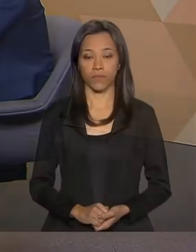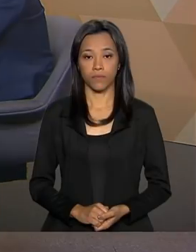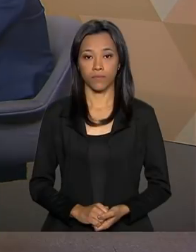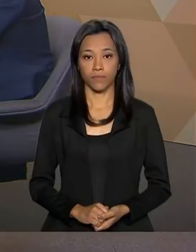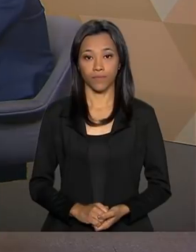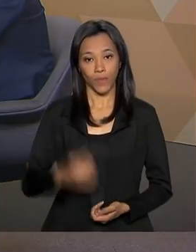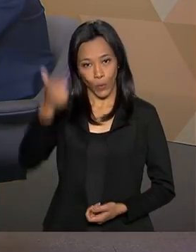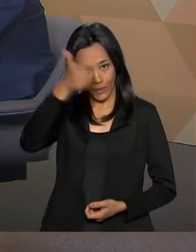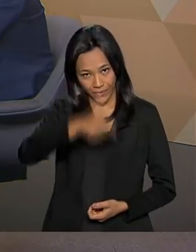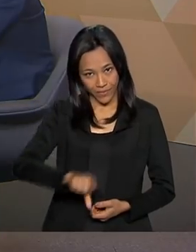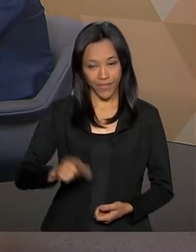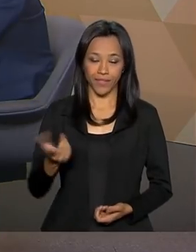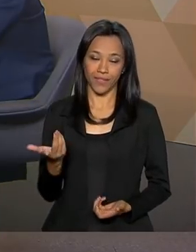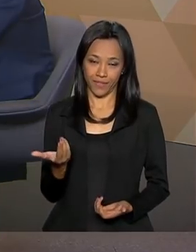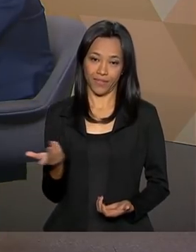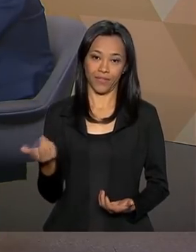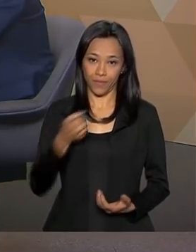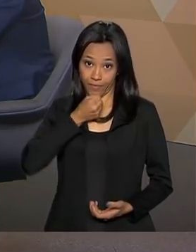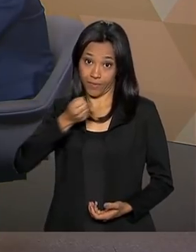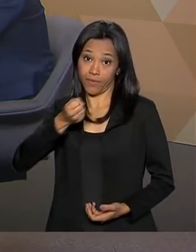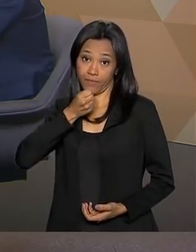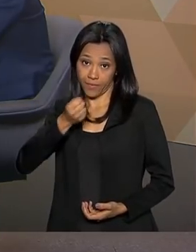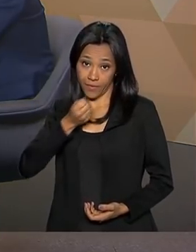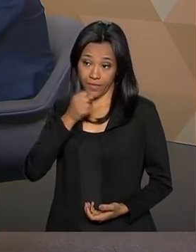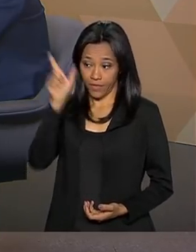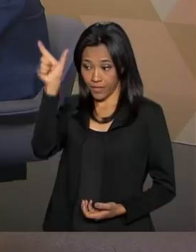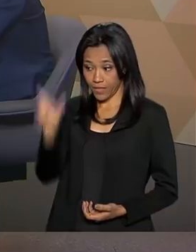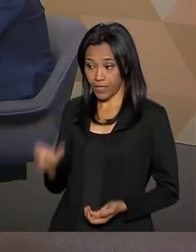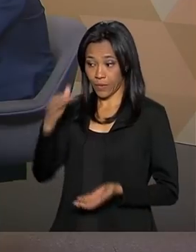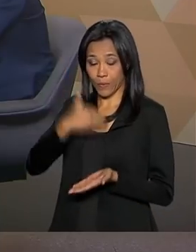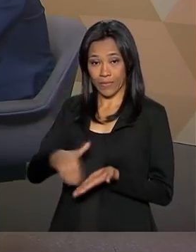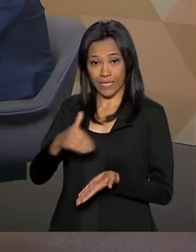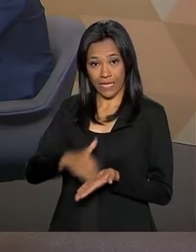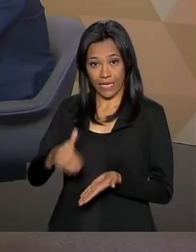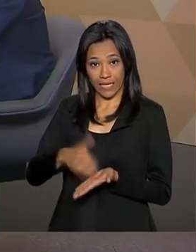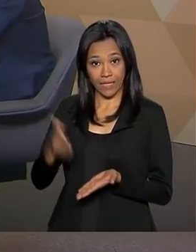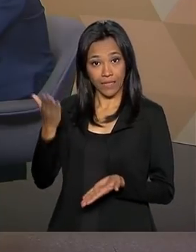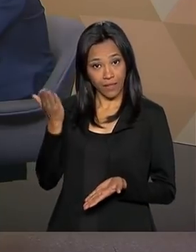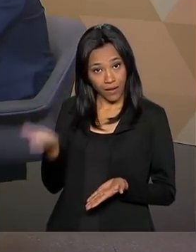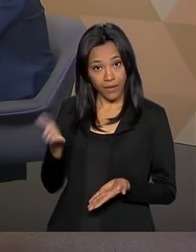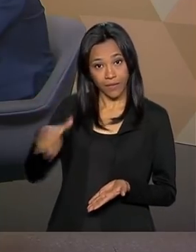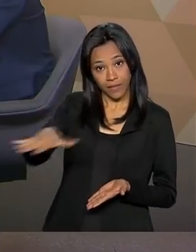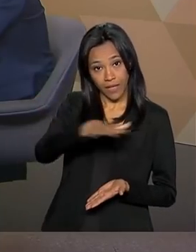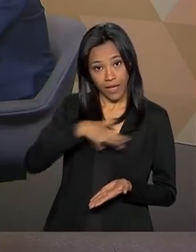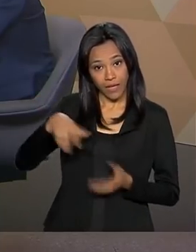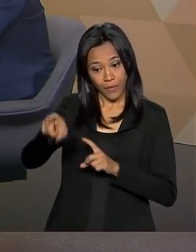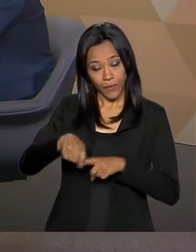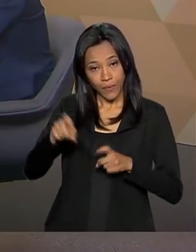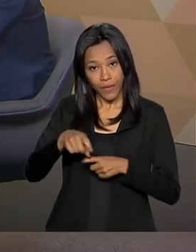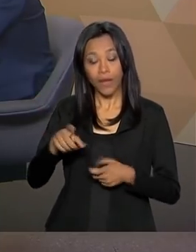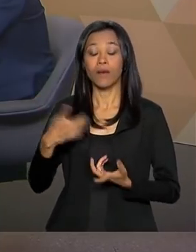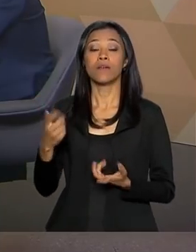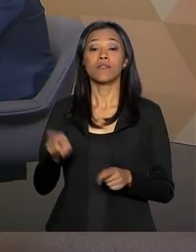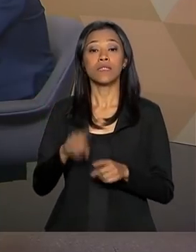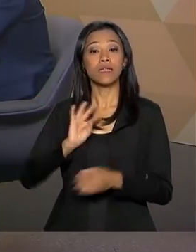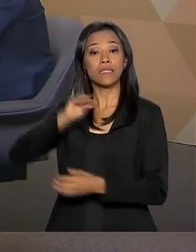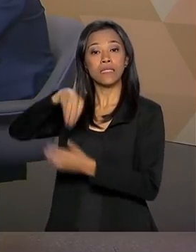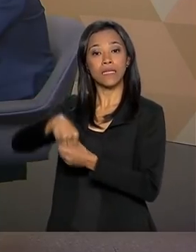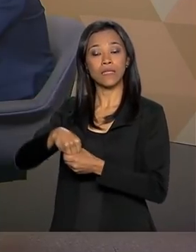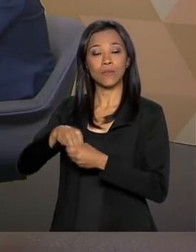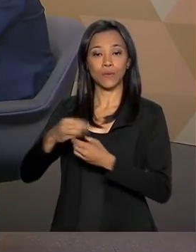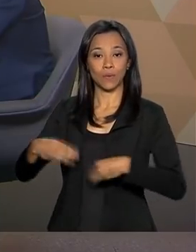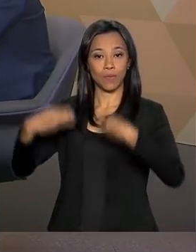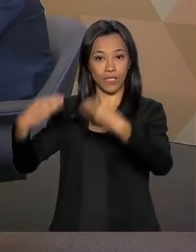De volta com o Brasil em Pauta, com o secretário de Inovação, Desenvolvimento Rural e Irrigação do Ministério da Agricultura,